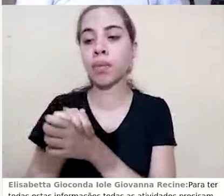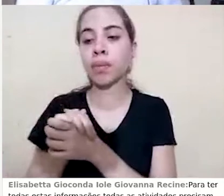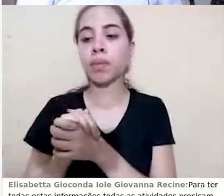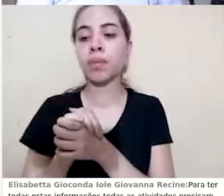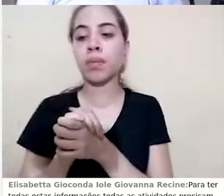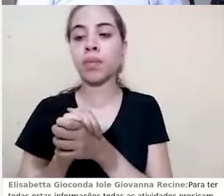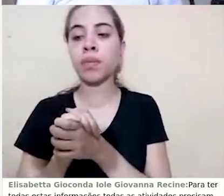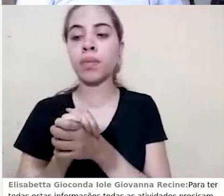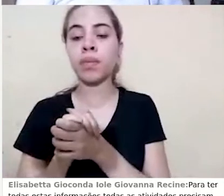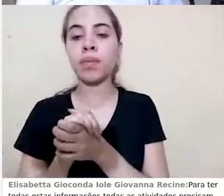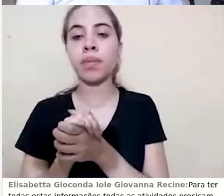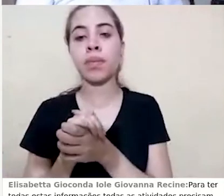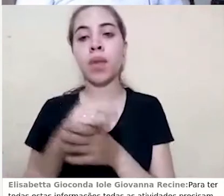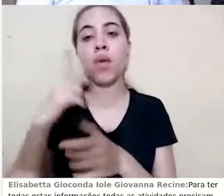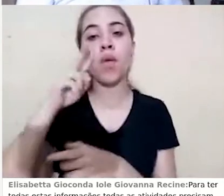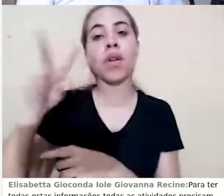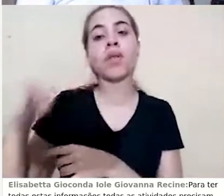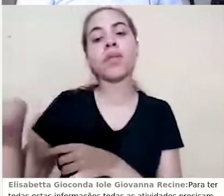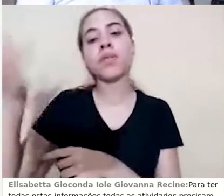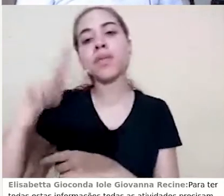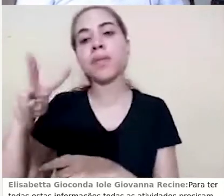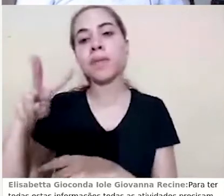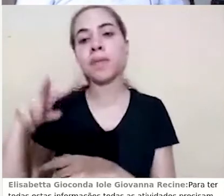visualizações, deixa eu verificar só um,